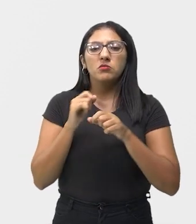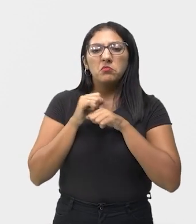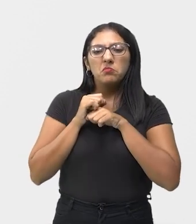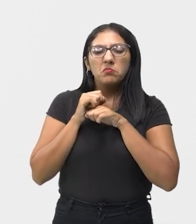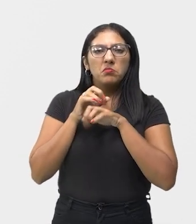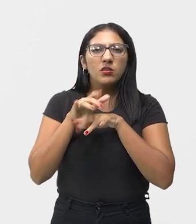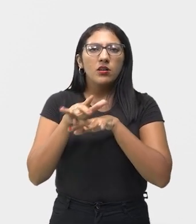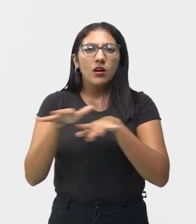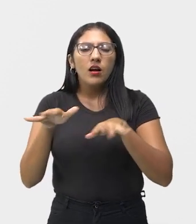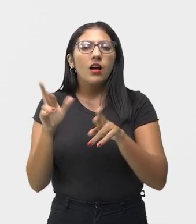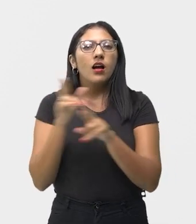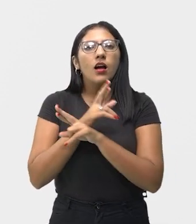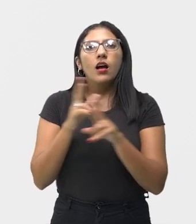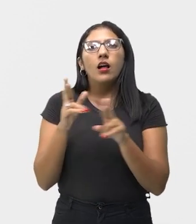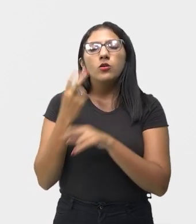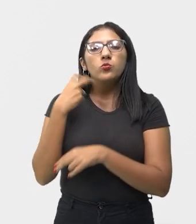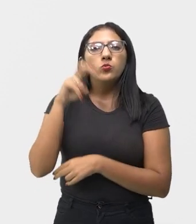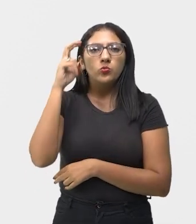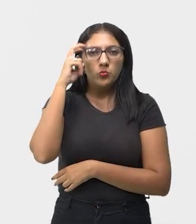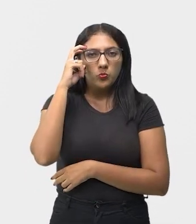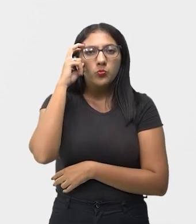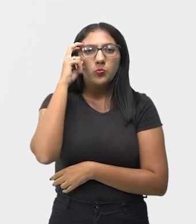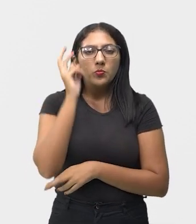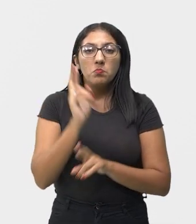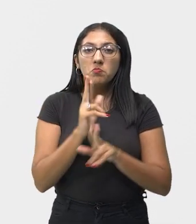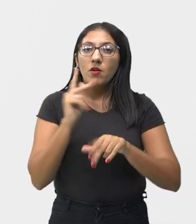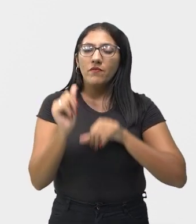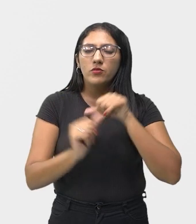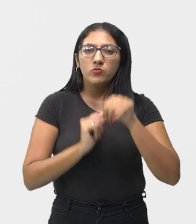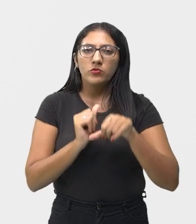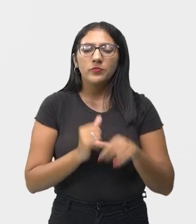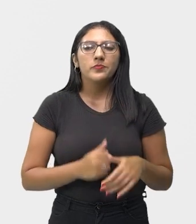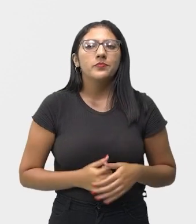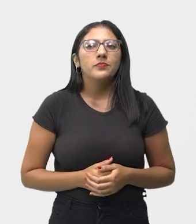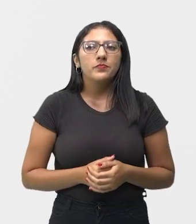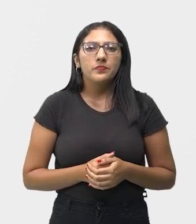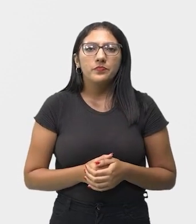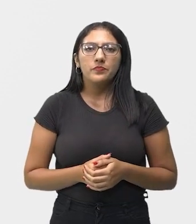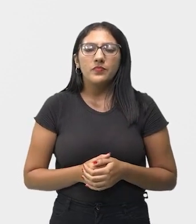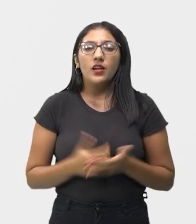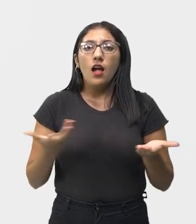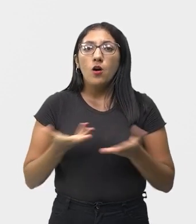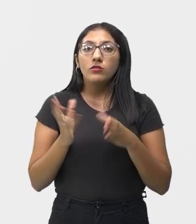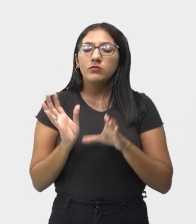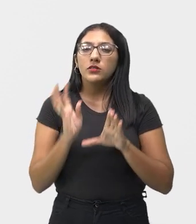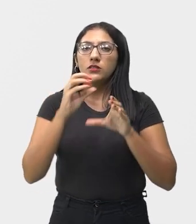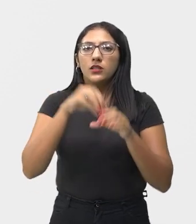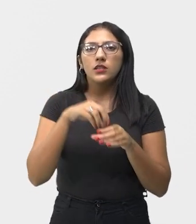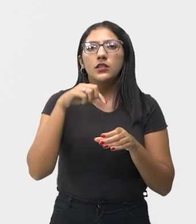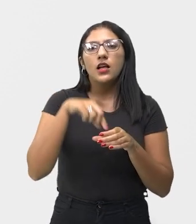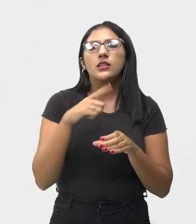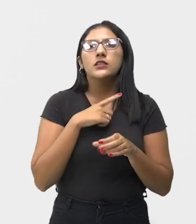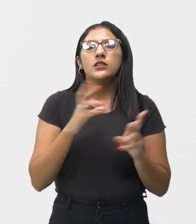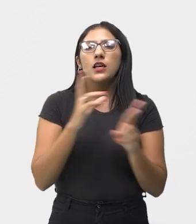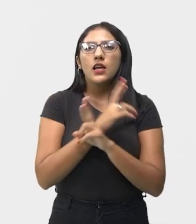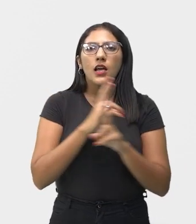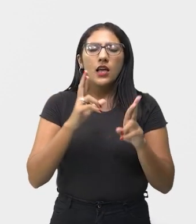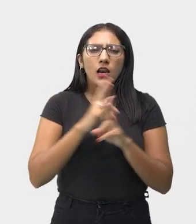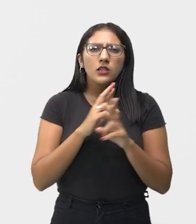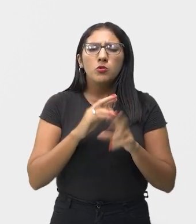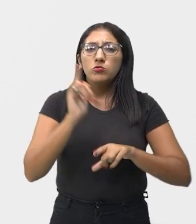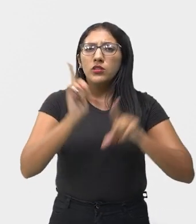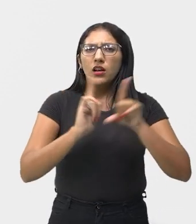da indústria cultural. Aí, nós trouxemos também, dentro disso, a questão da televisão, dos